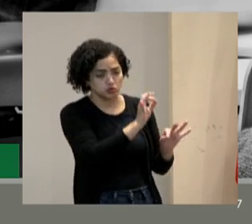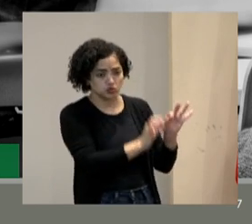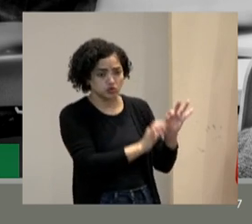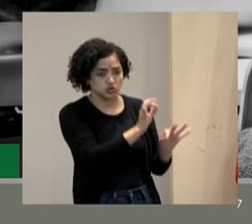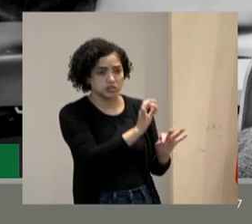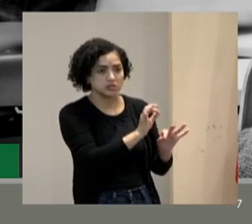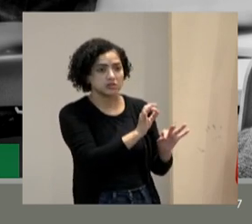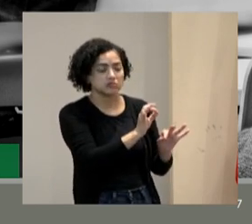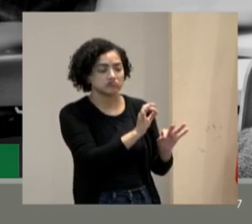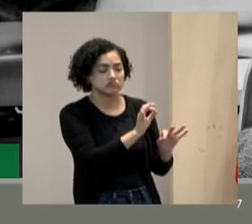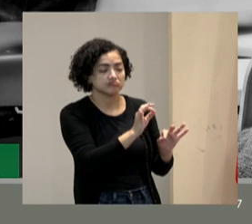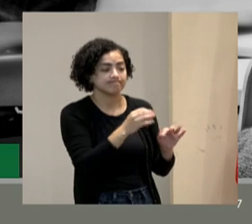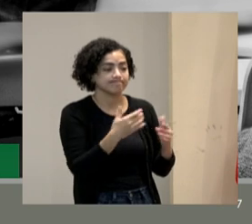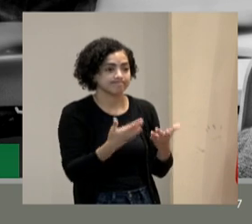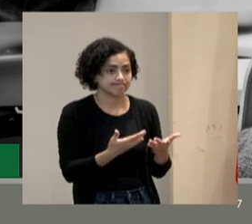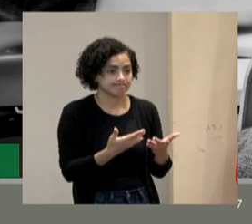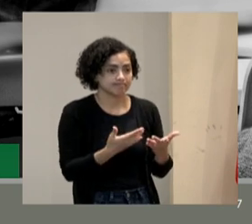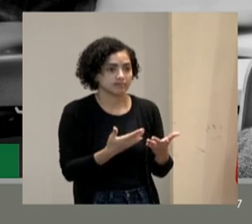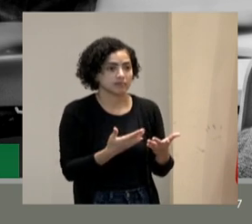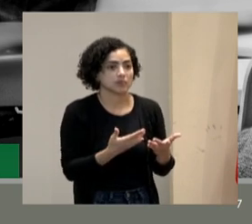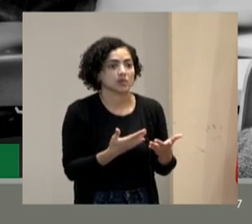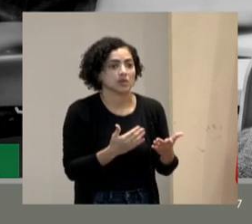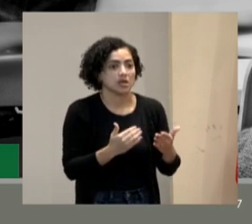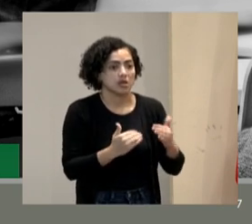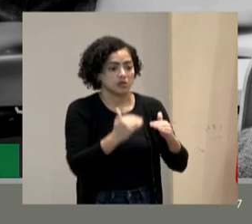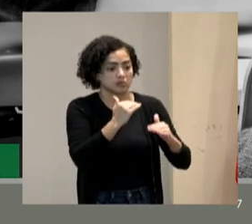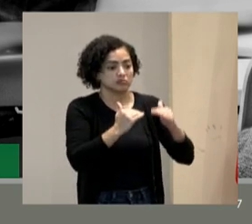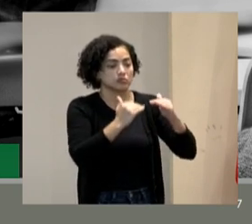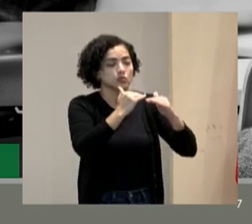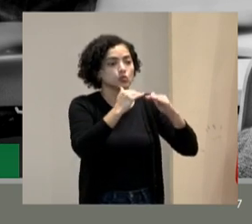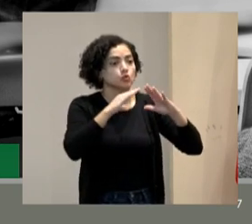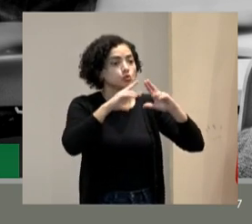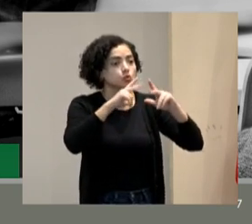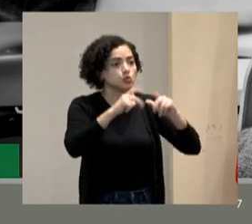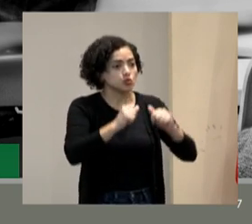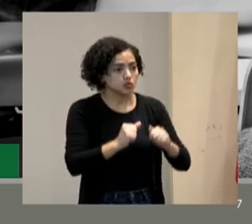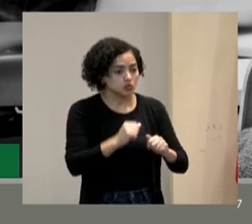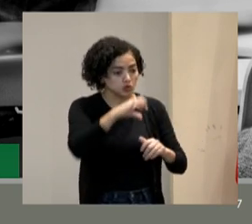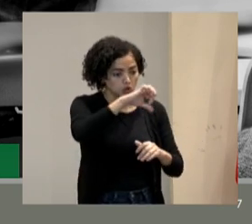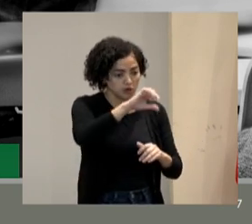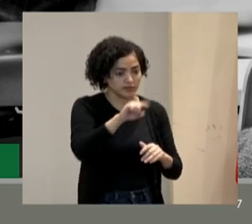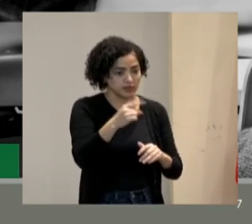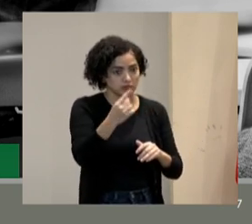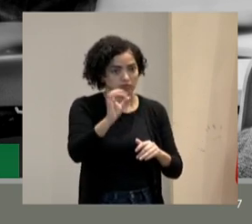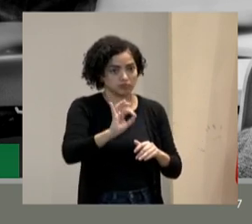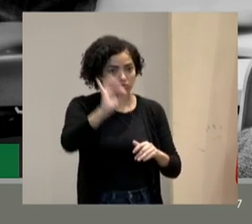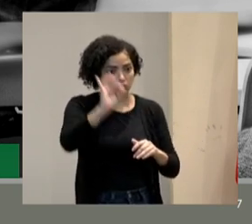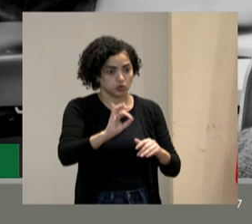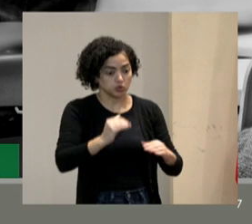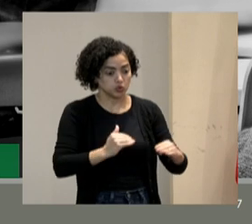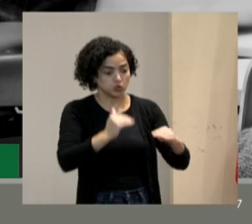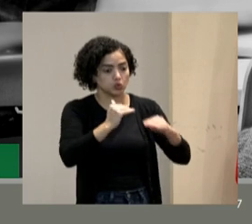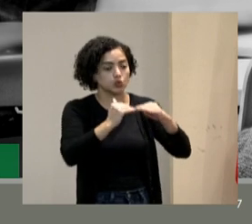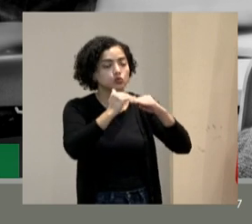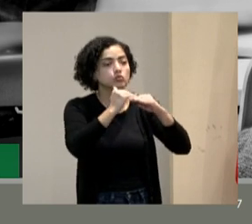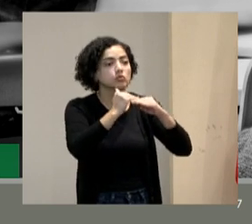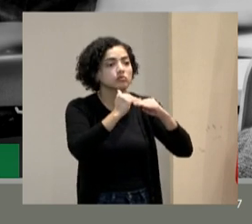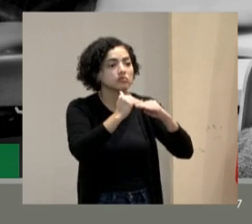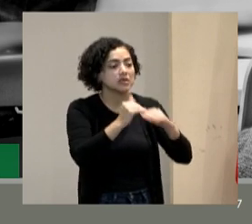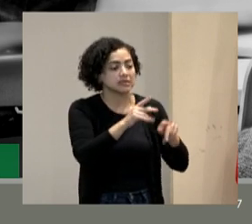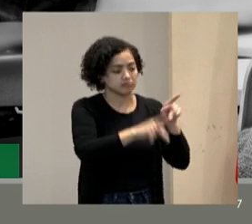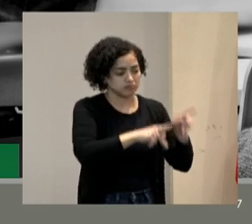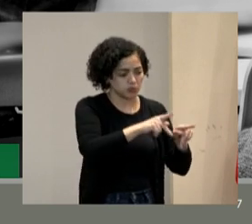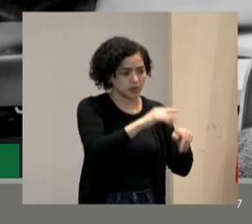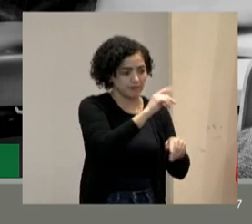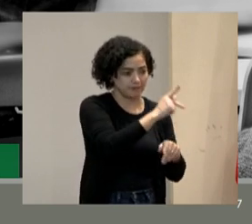tudo na equivalência tem que ser 9,1%. Vocês concordam? Se a população preceder 9,1